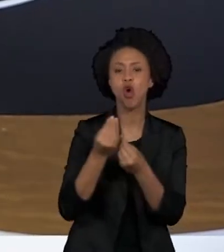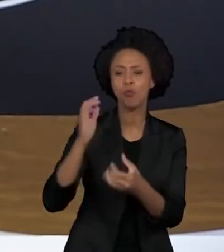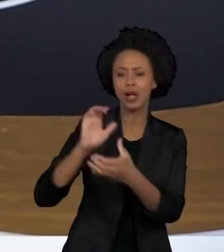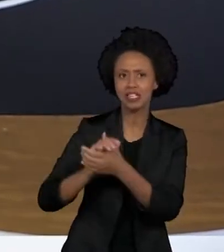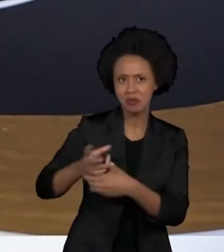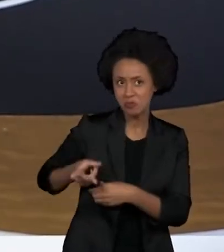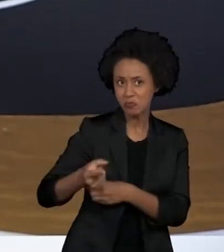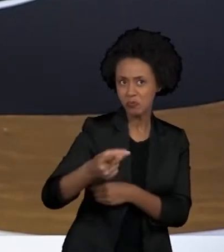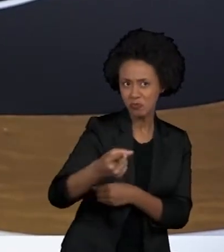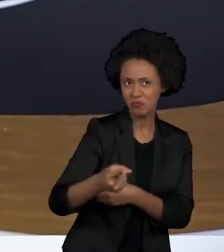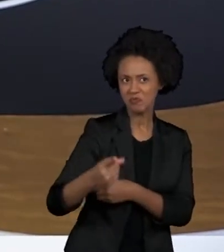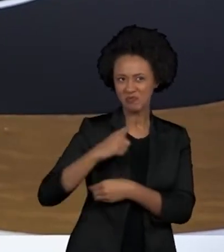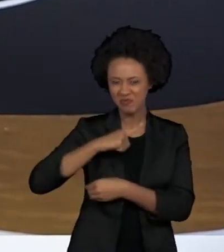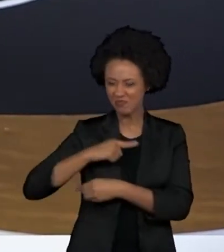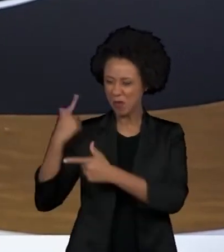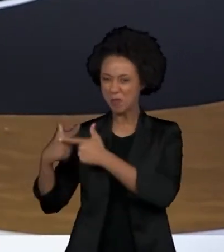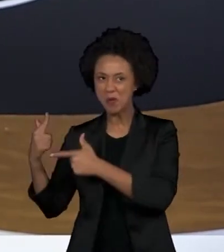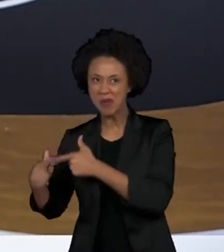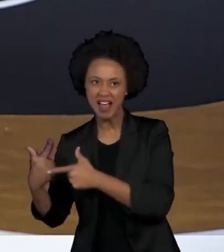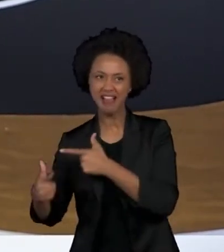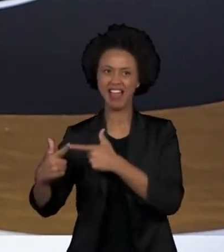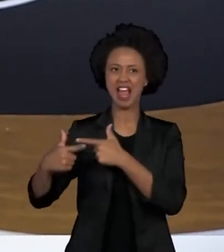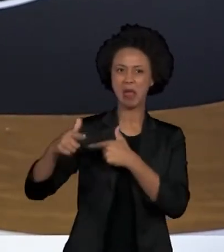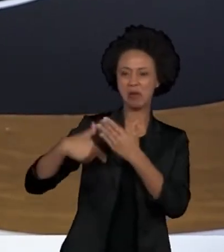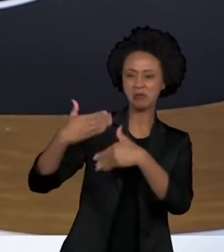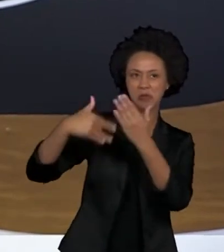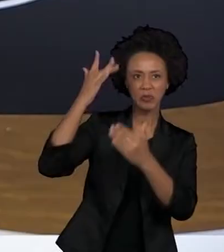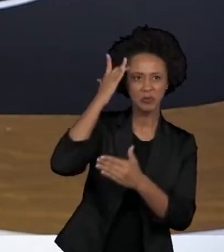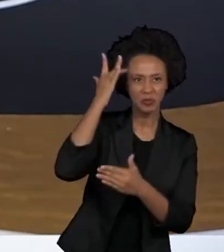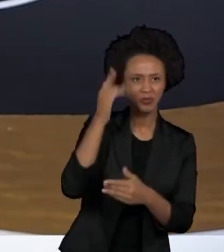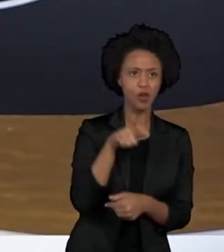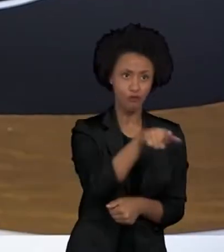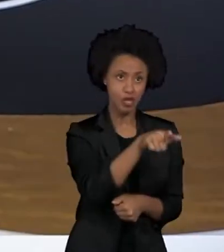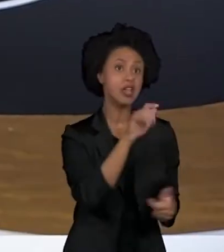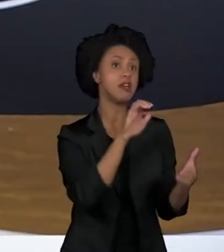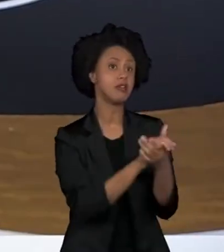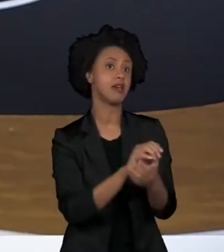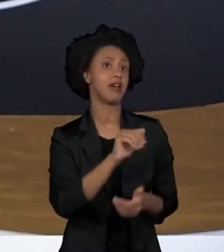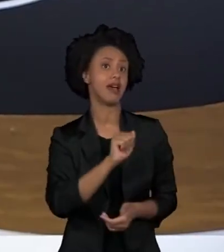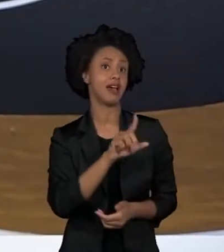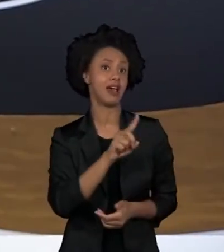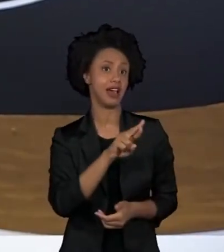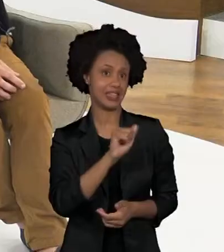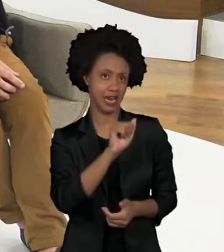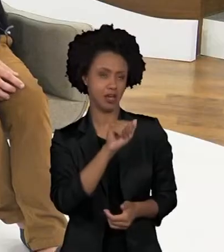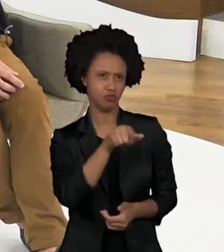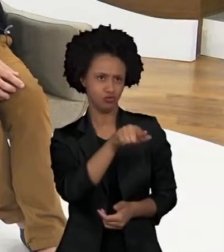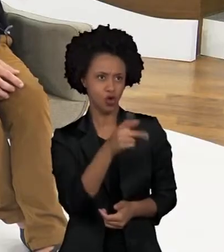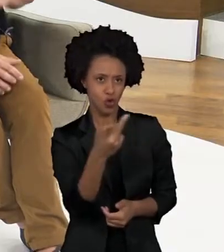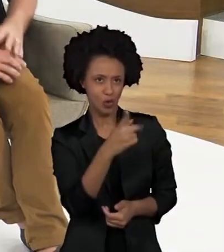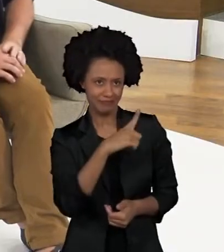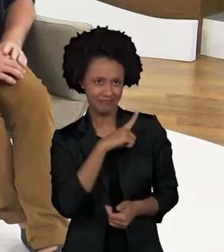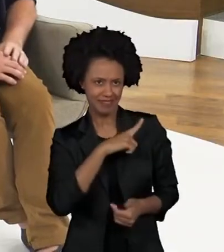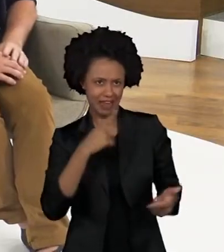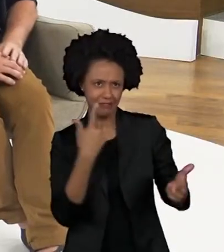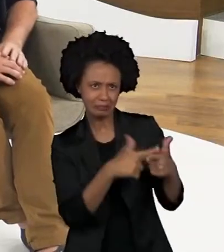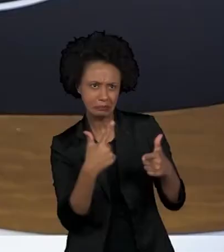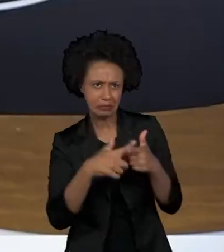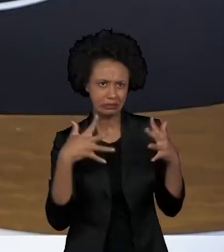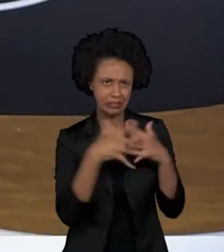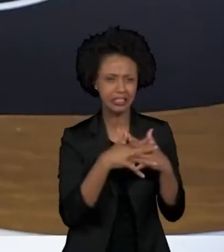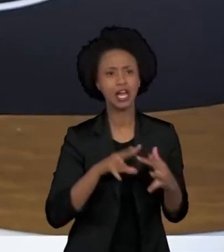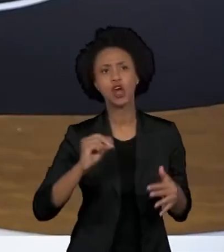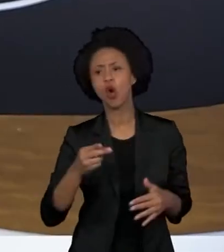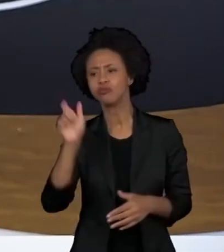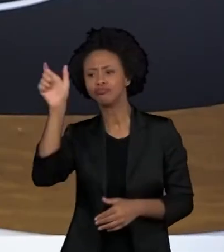casal enfrenta? Você e o Adriano também passaram por crises? Você narra isso no seu livro? Eu que todo mundo Como você acha que Rui e Vani passariam pela